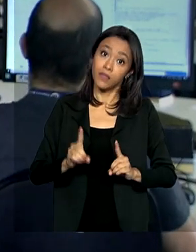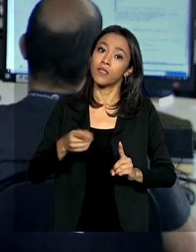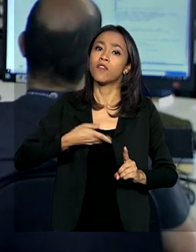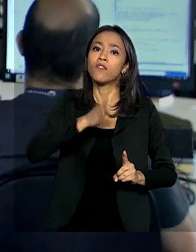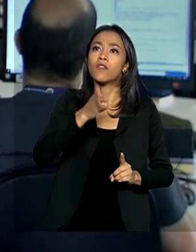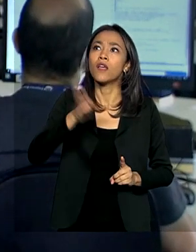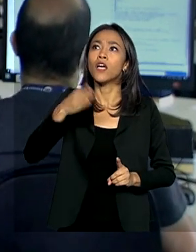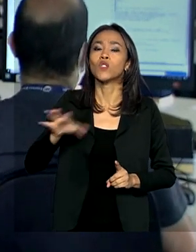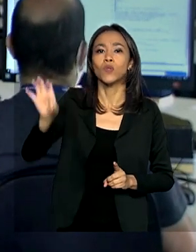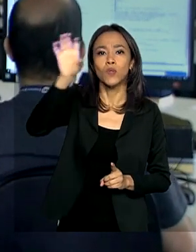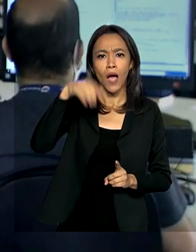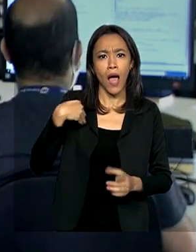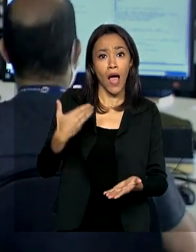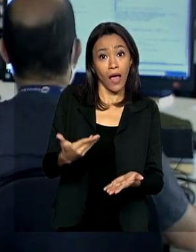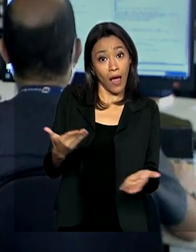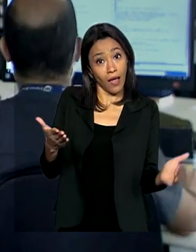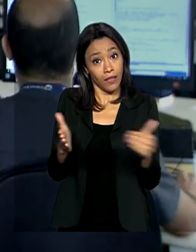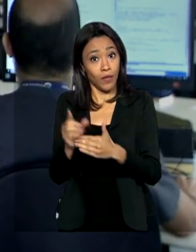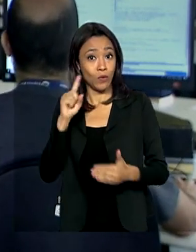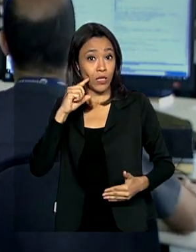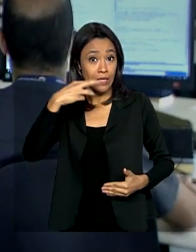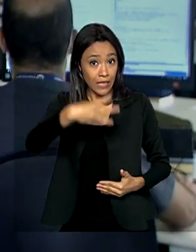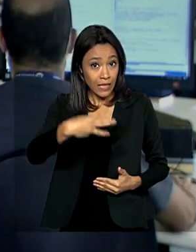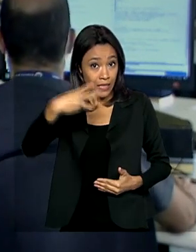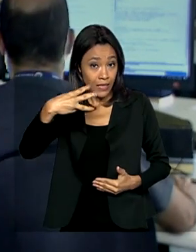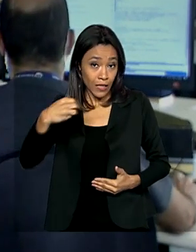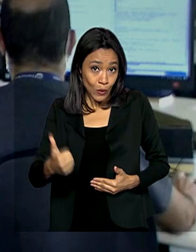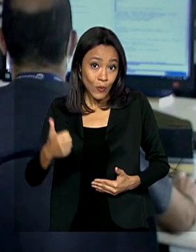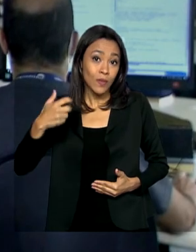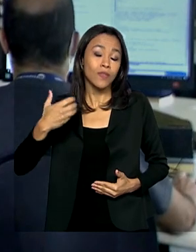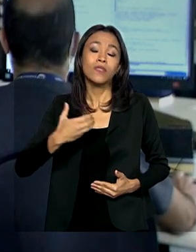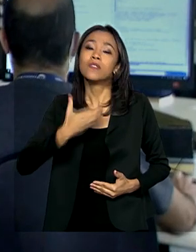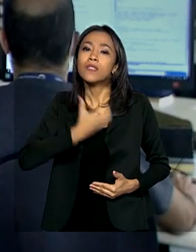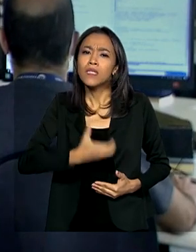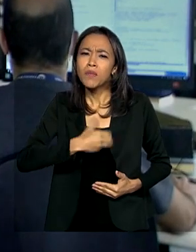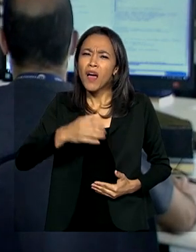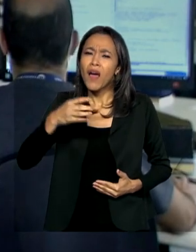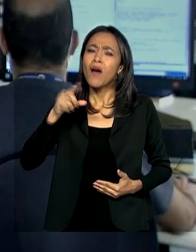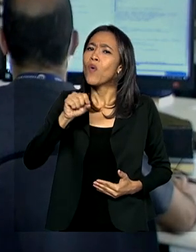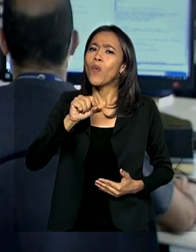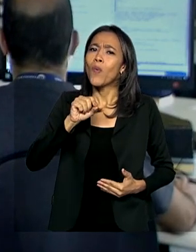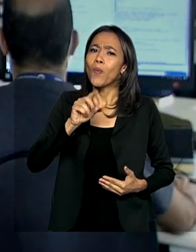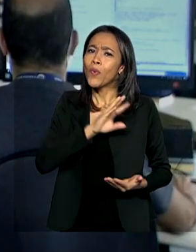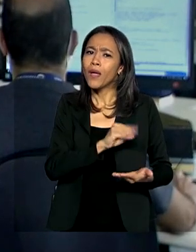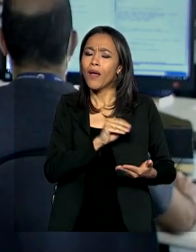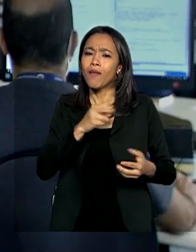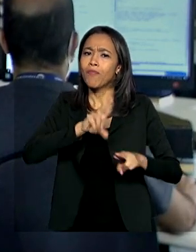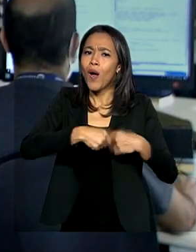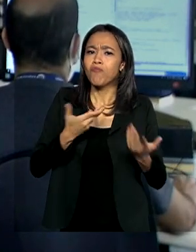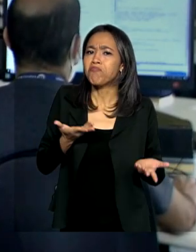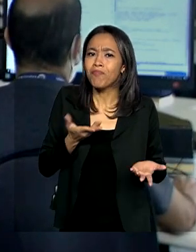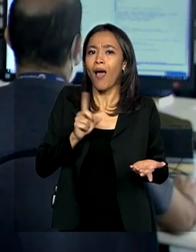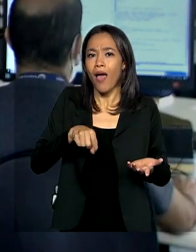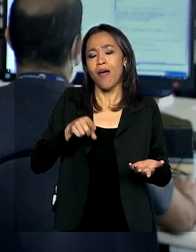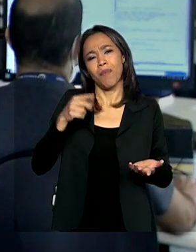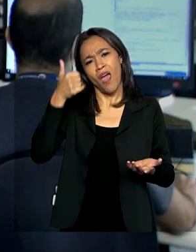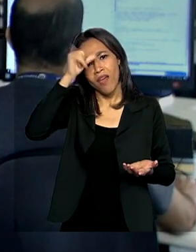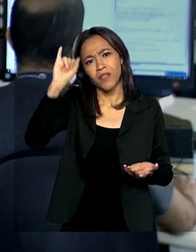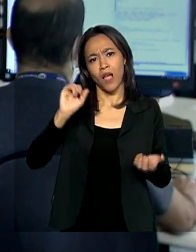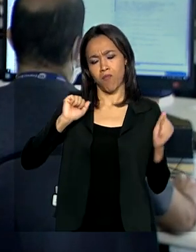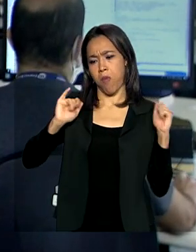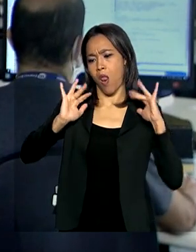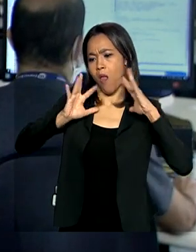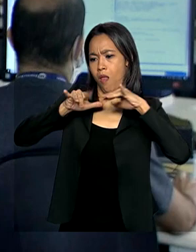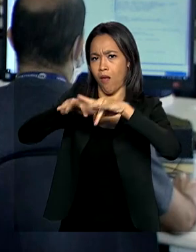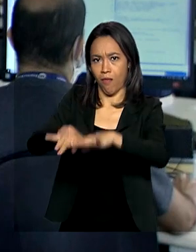31 de dezembro deste ano. O objetivo da medida é evitar que para fazer renovação da credencial ocorra aglomeração.